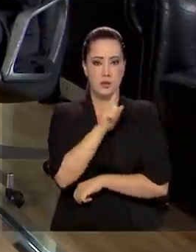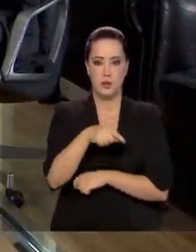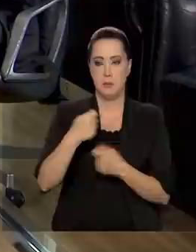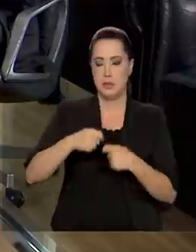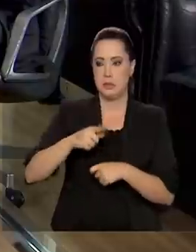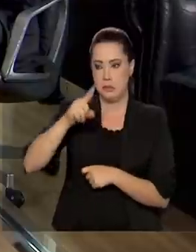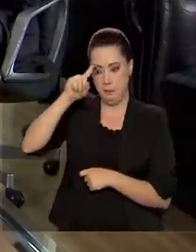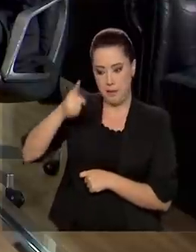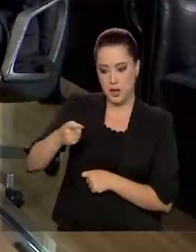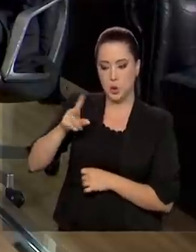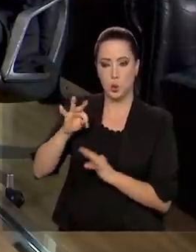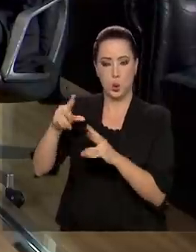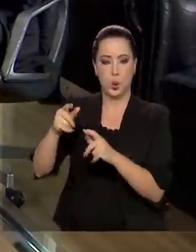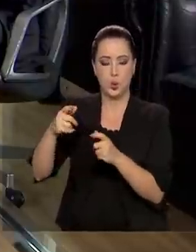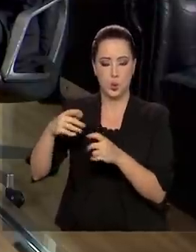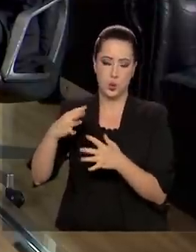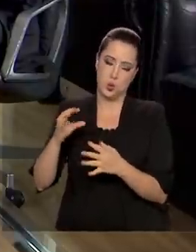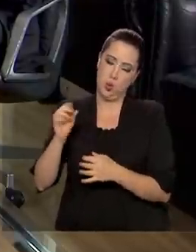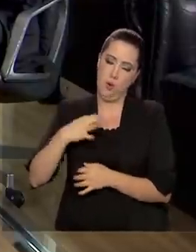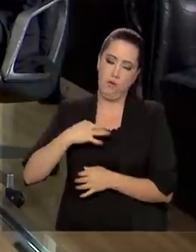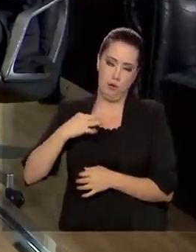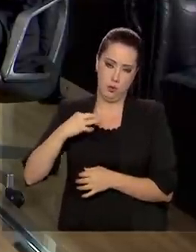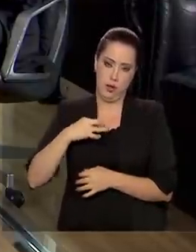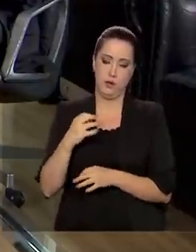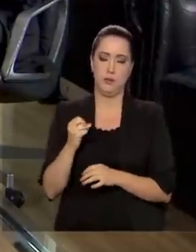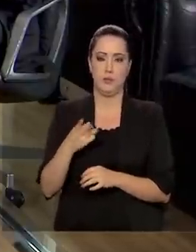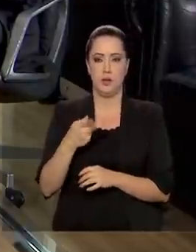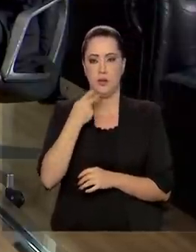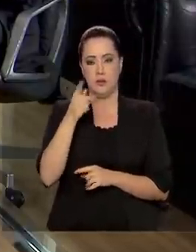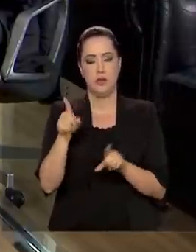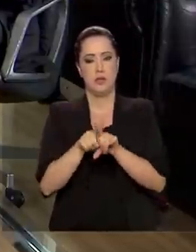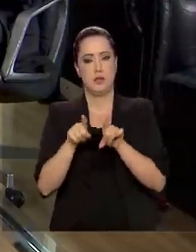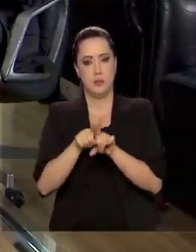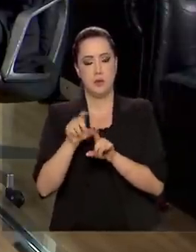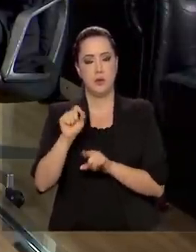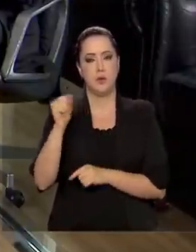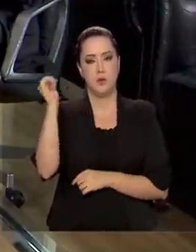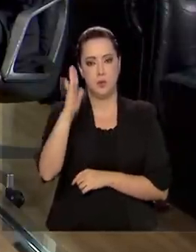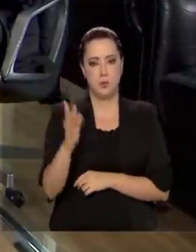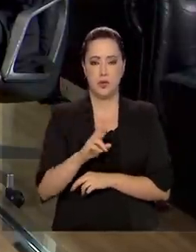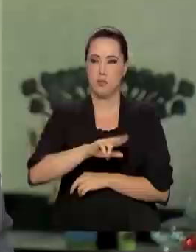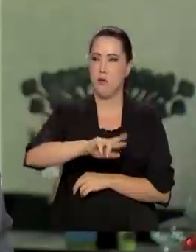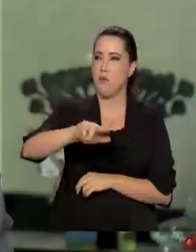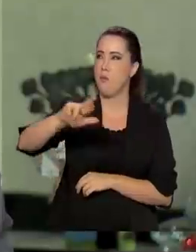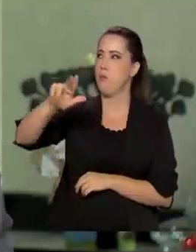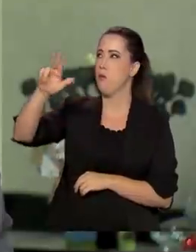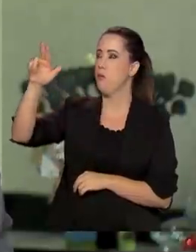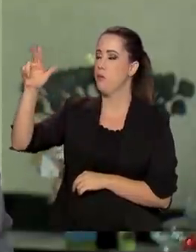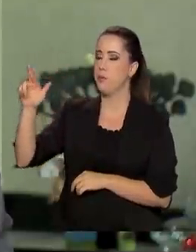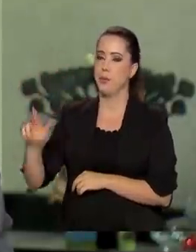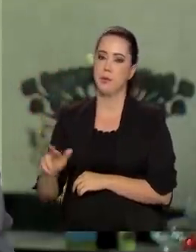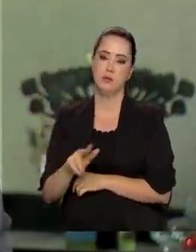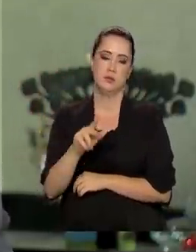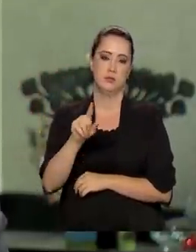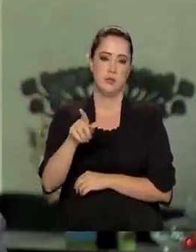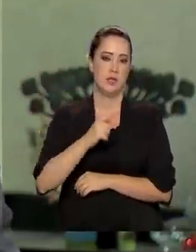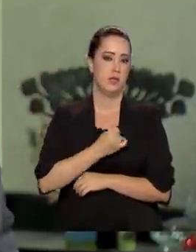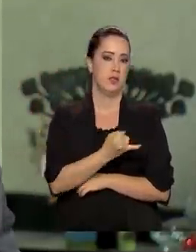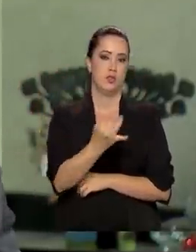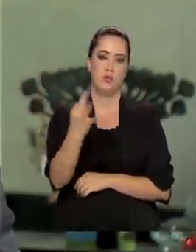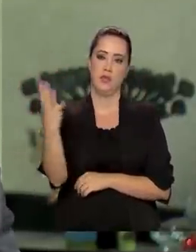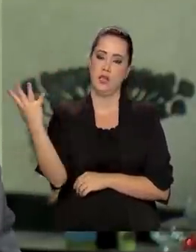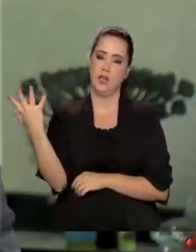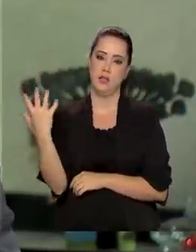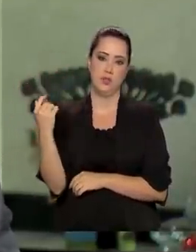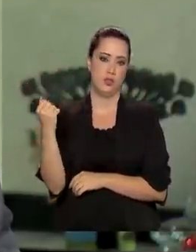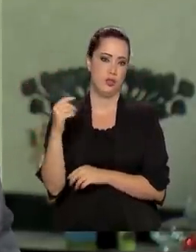obrigatória, ela vai ser voluntária. E também eu queria que o senhor falasse um pouquinho, o Brasil é muito diverso. Você tem diferentes Brasis